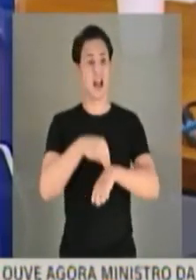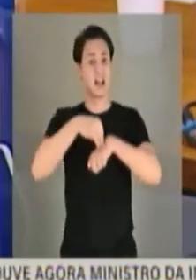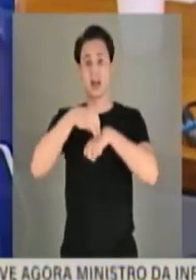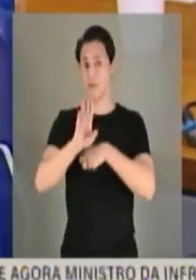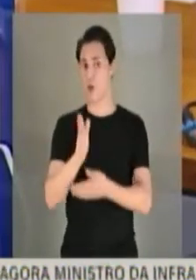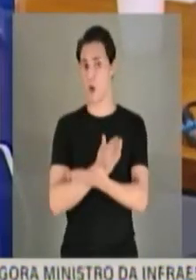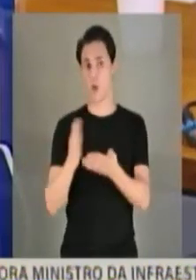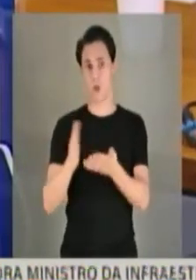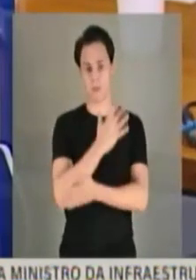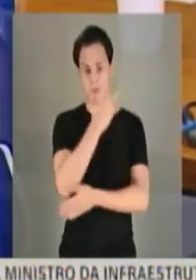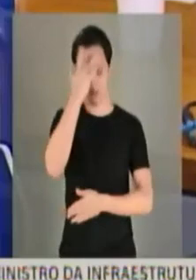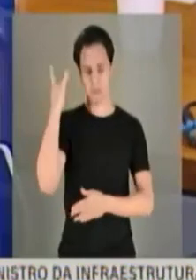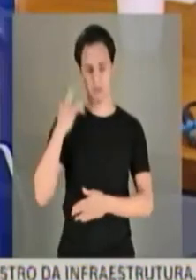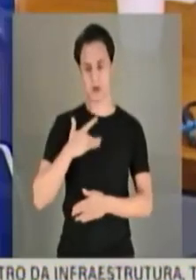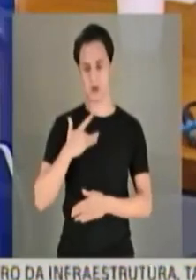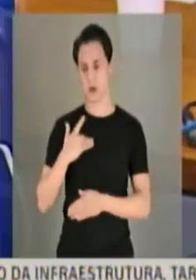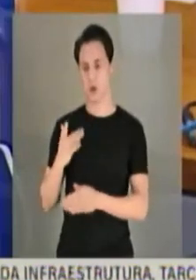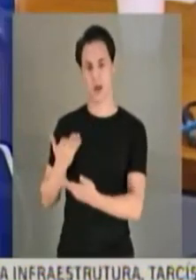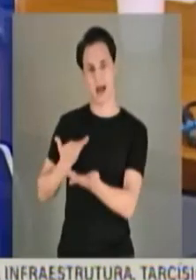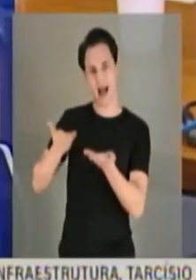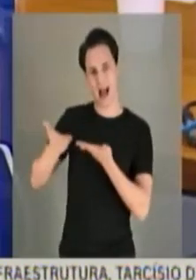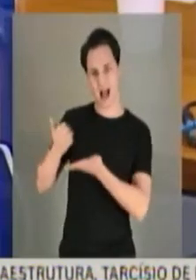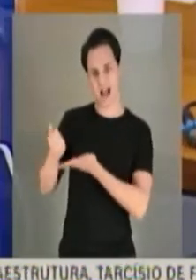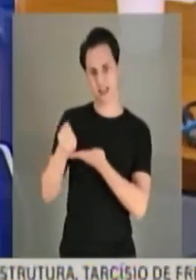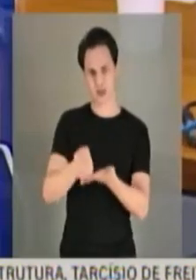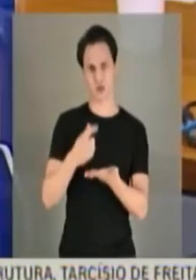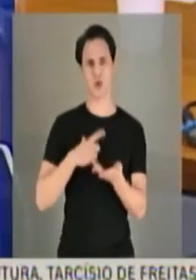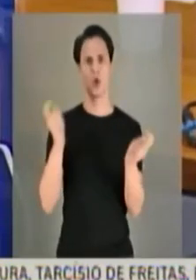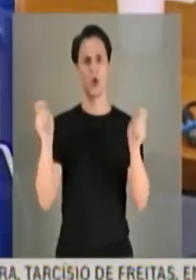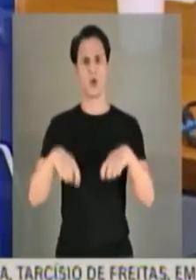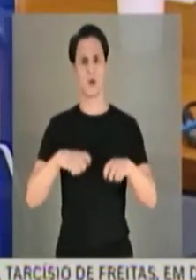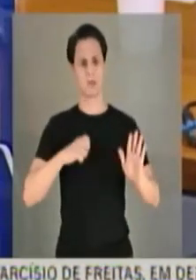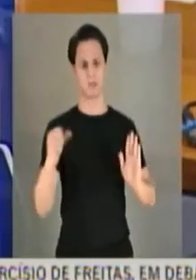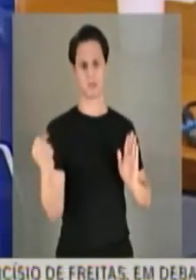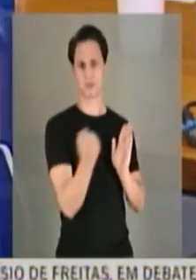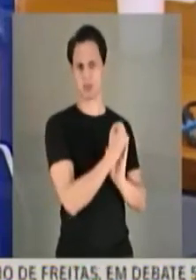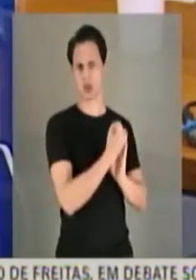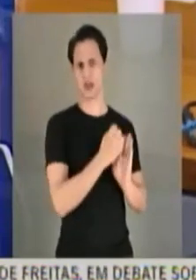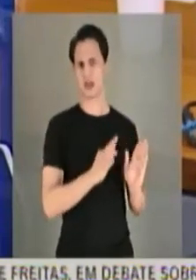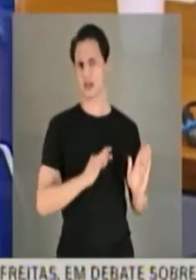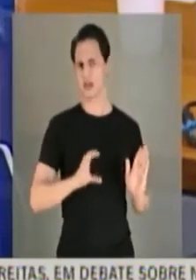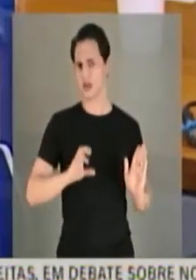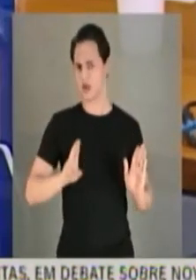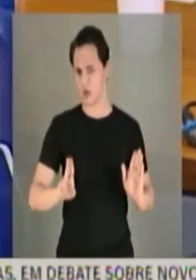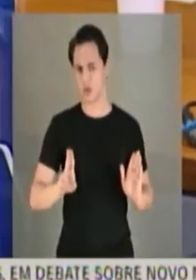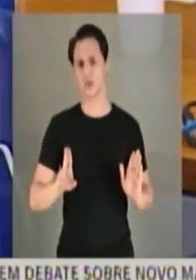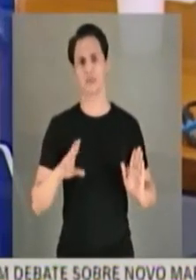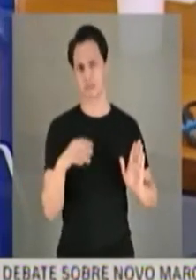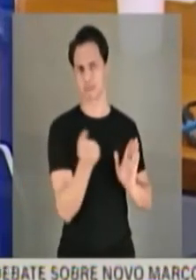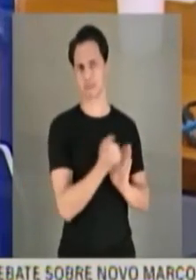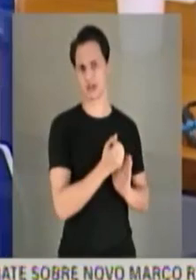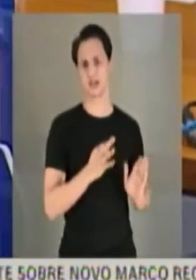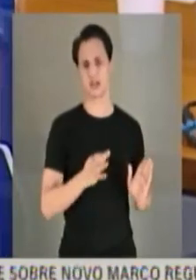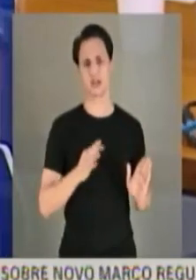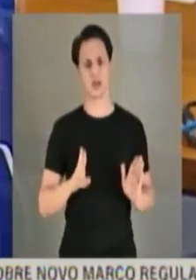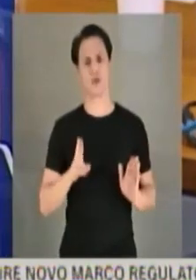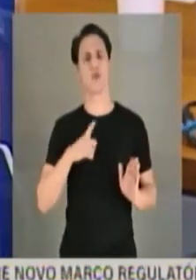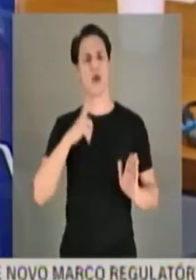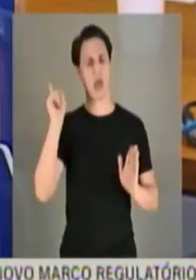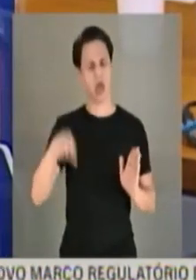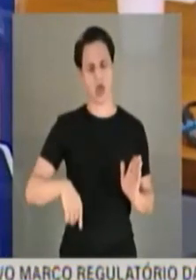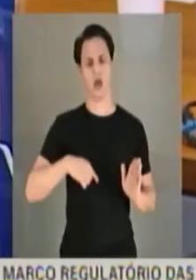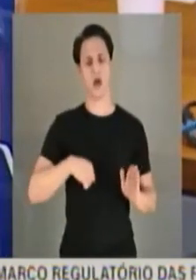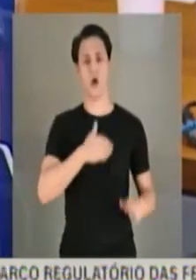dos seus entornos, que teve a capacidade de colocar um selo fajuto do Tribunal de Contas da União, de um dos órgãos de